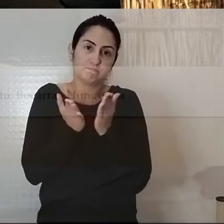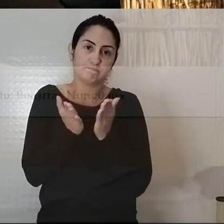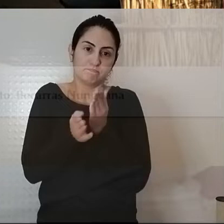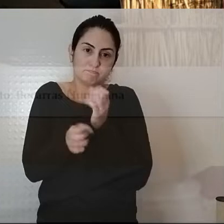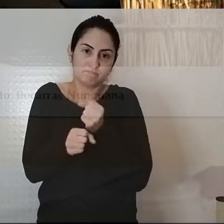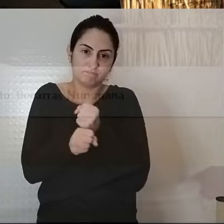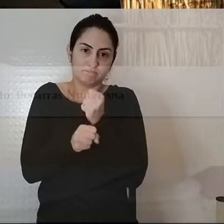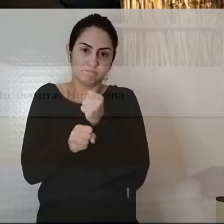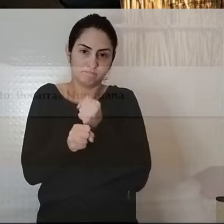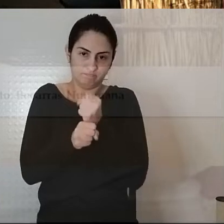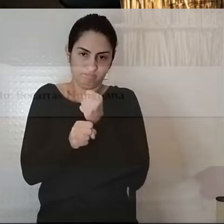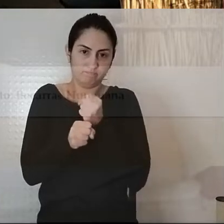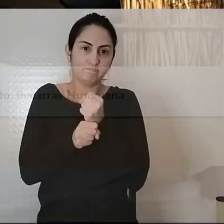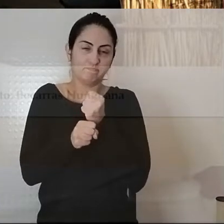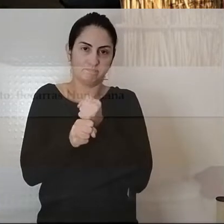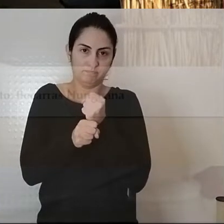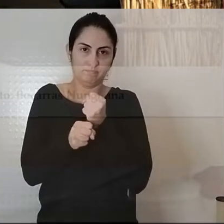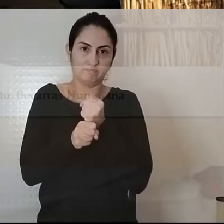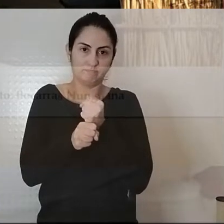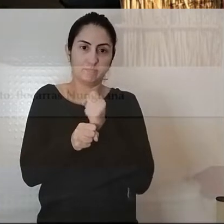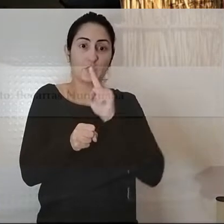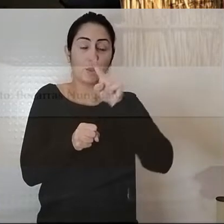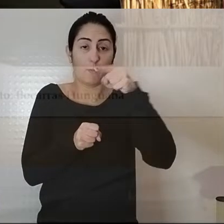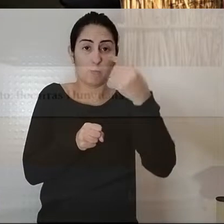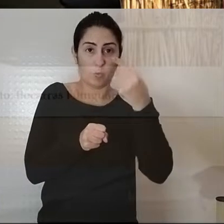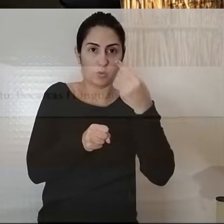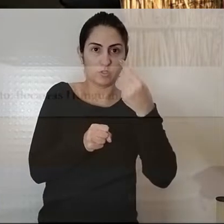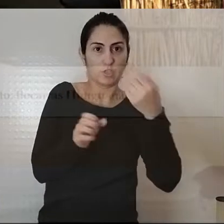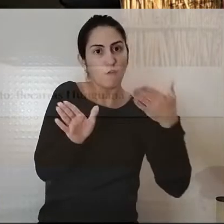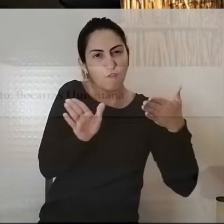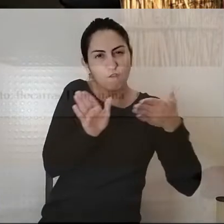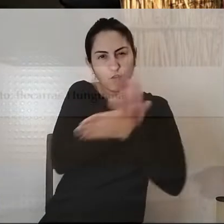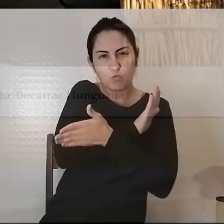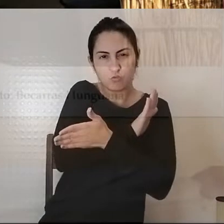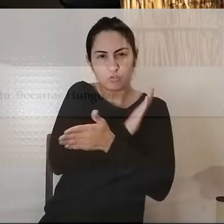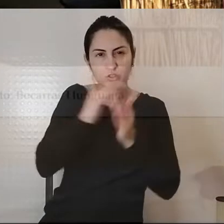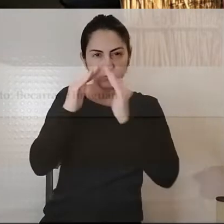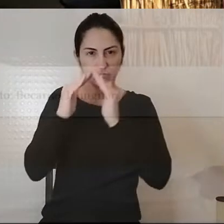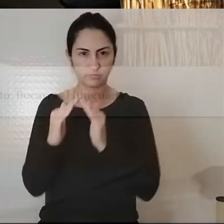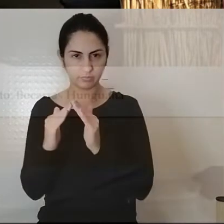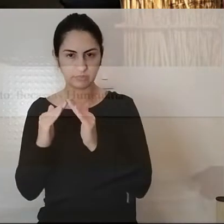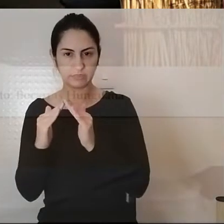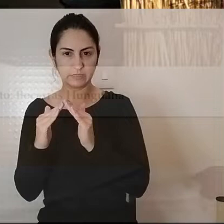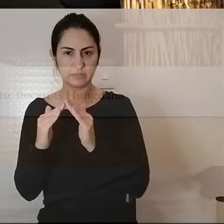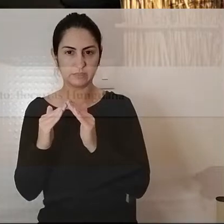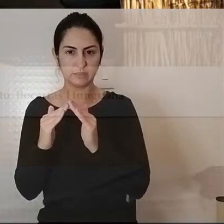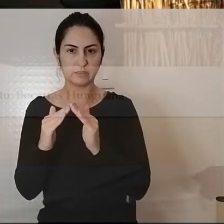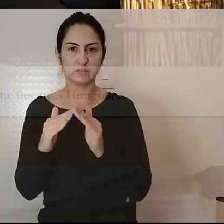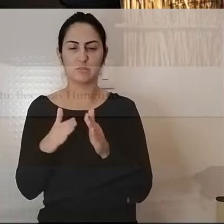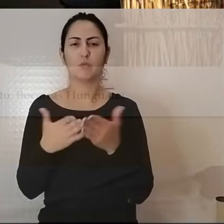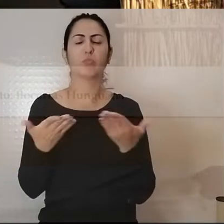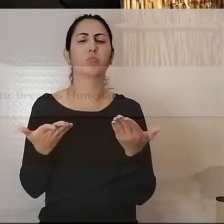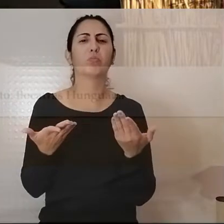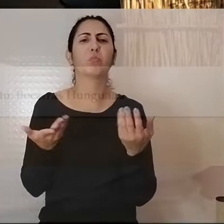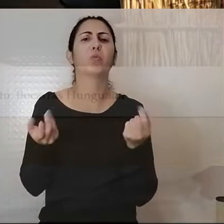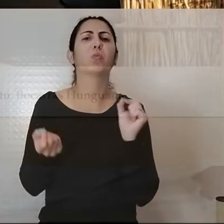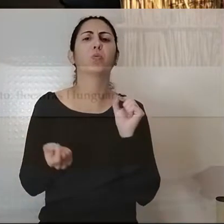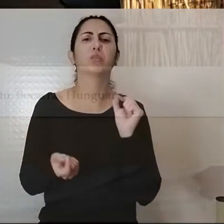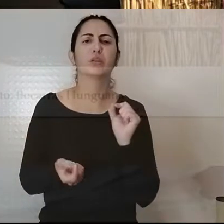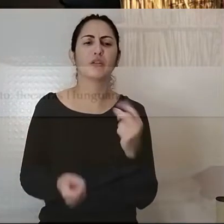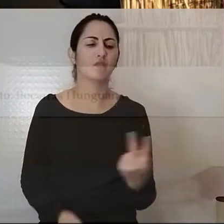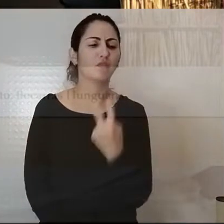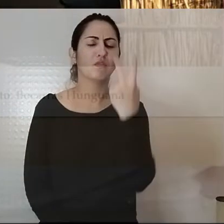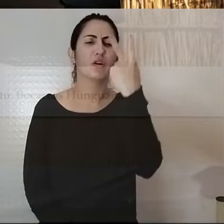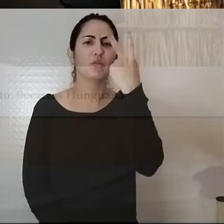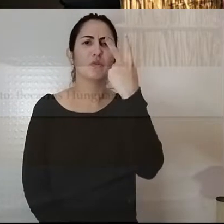depois de se refugiar num lugar mais seguro. E eu questiono qual é o sentido e valor da